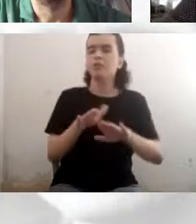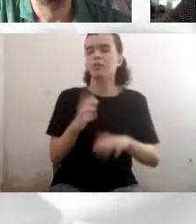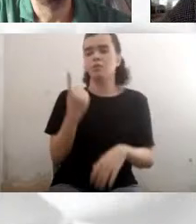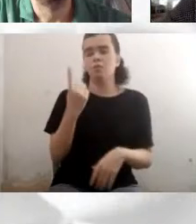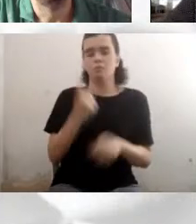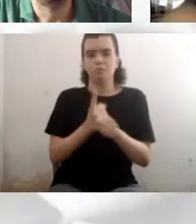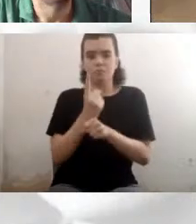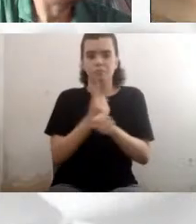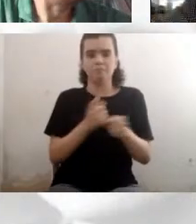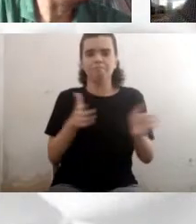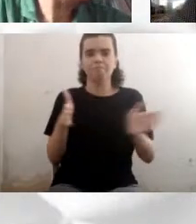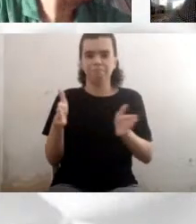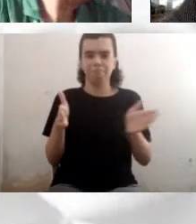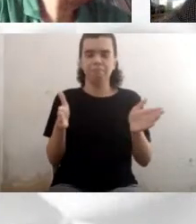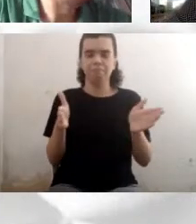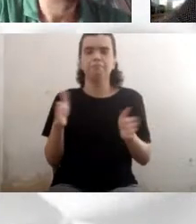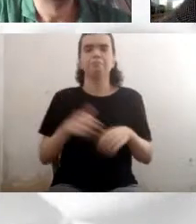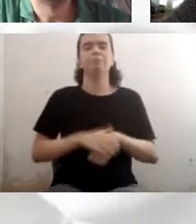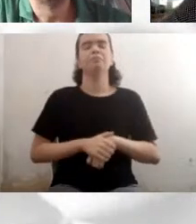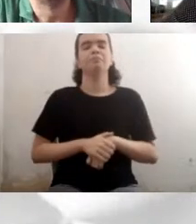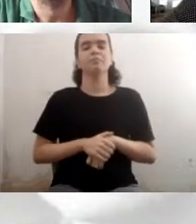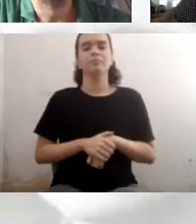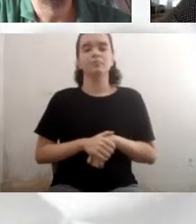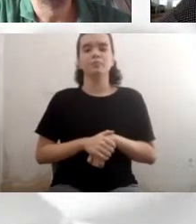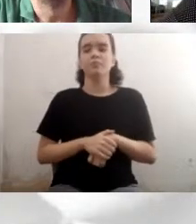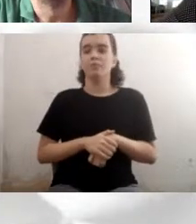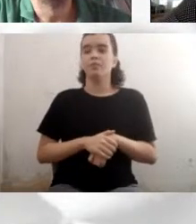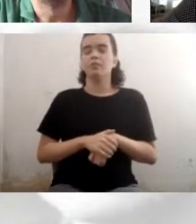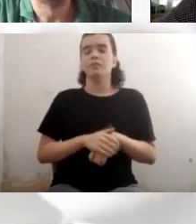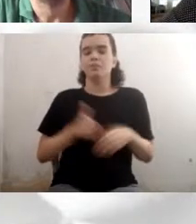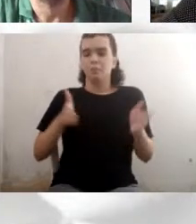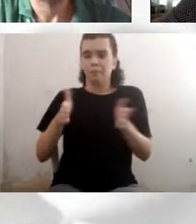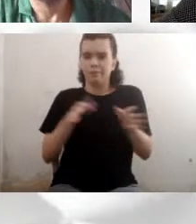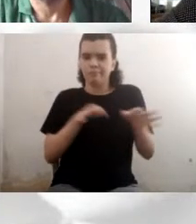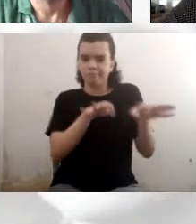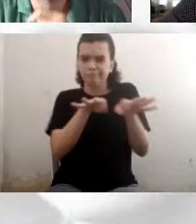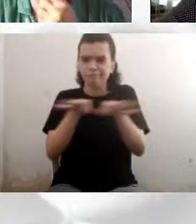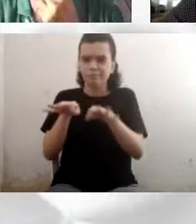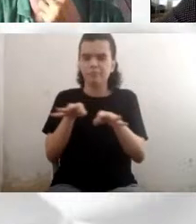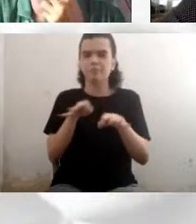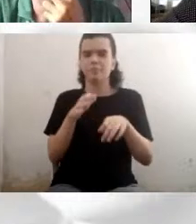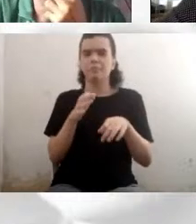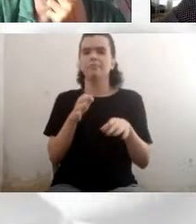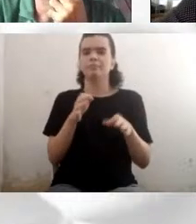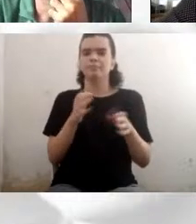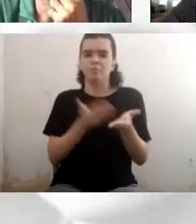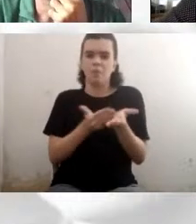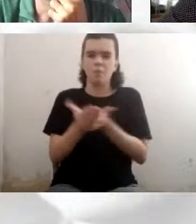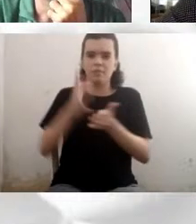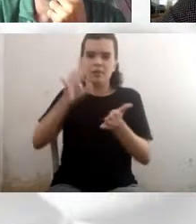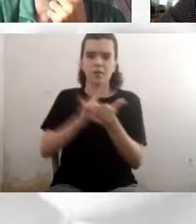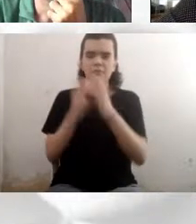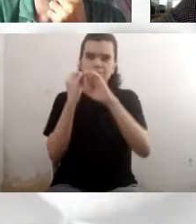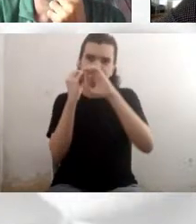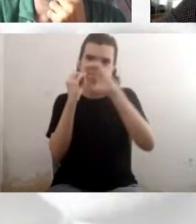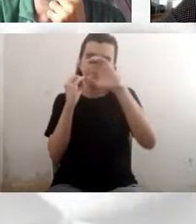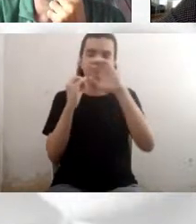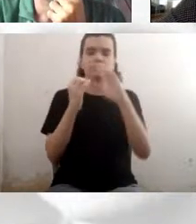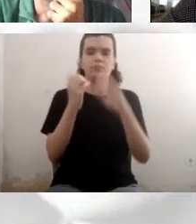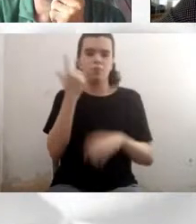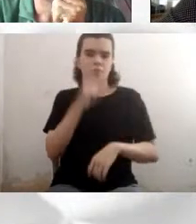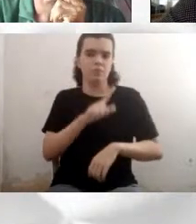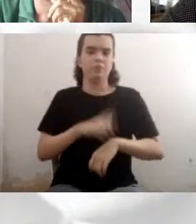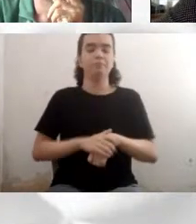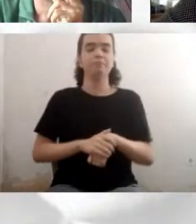comissionamento, mas para fazer tudo funcionar. Então, atualmente, a maioria das observações